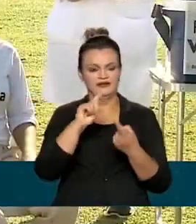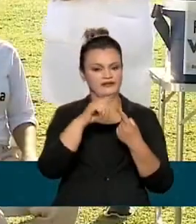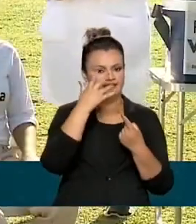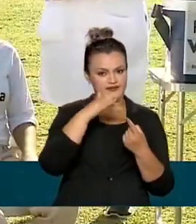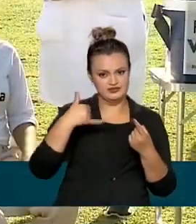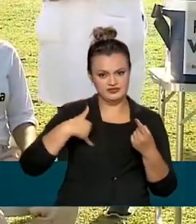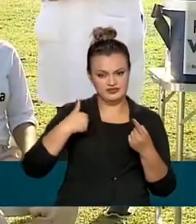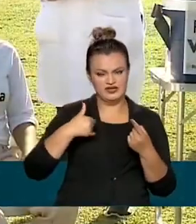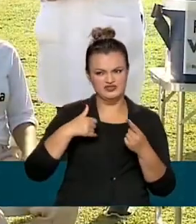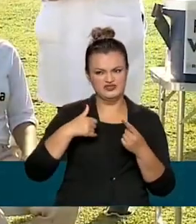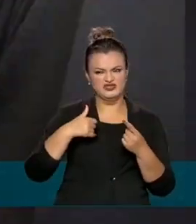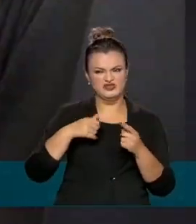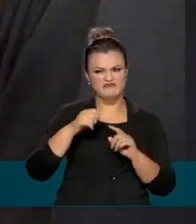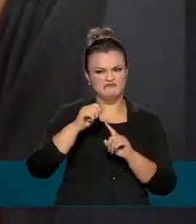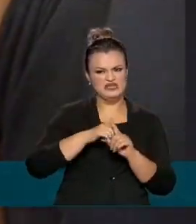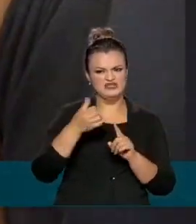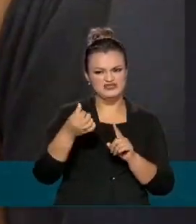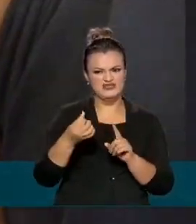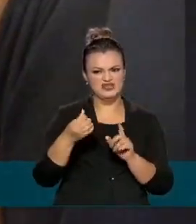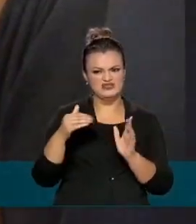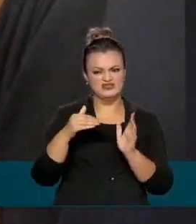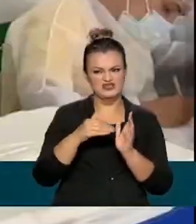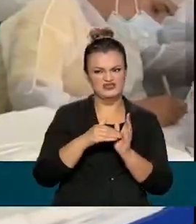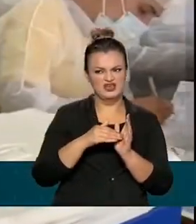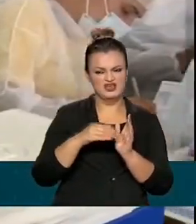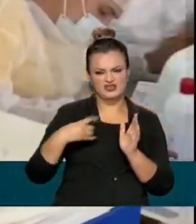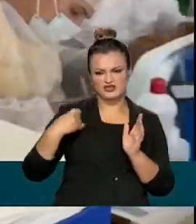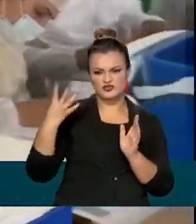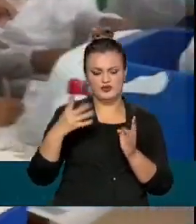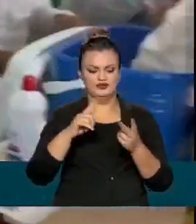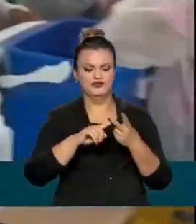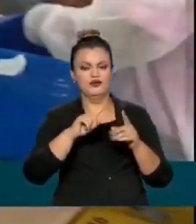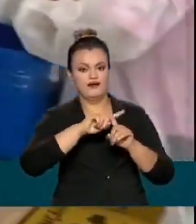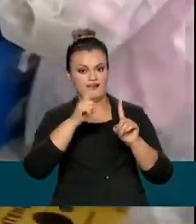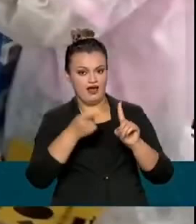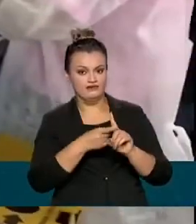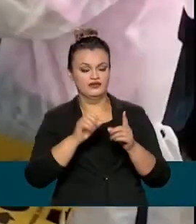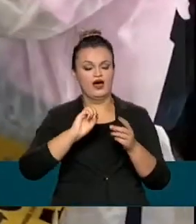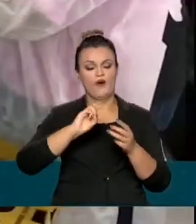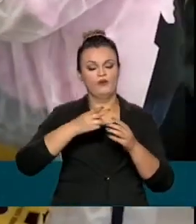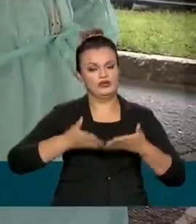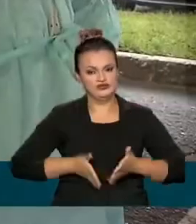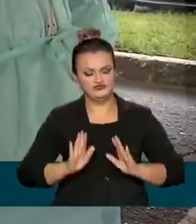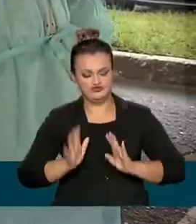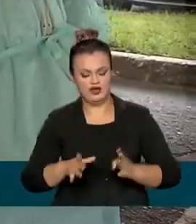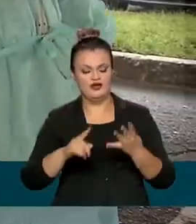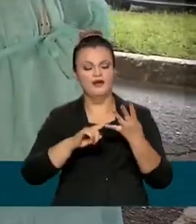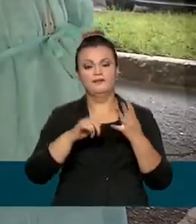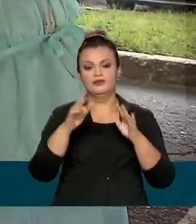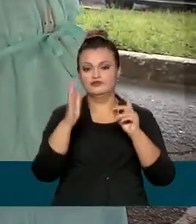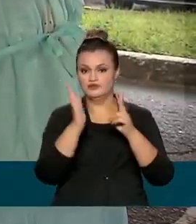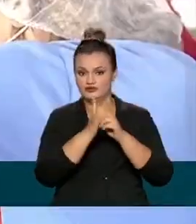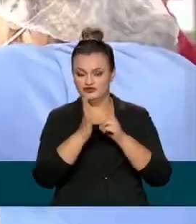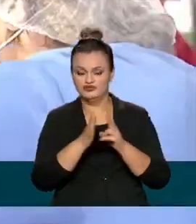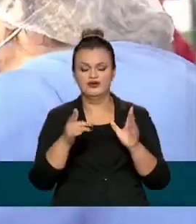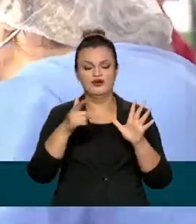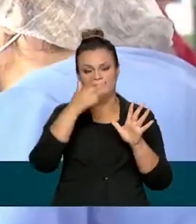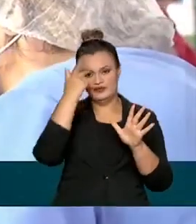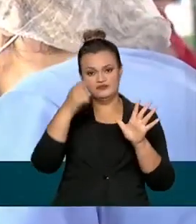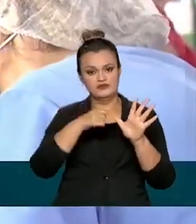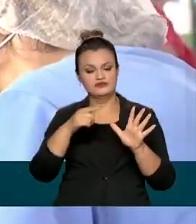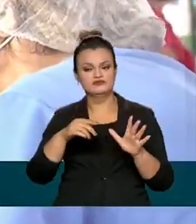de 6 meses a menores que 5 anos de idade, gestantes e puertas, povos indígenas, pessoas com comorbidade, com